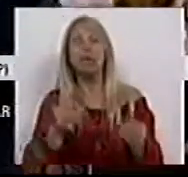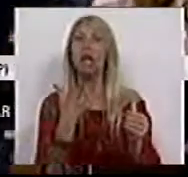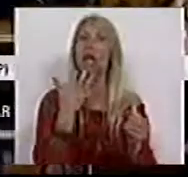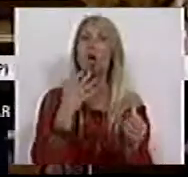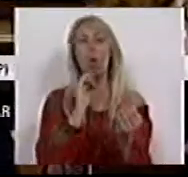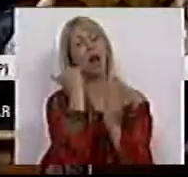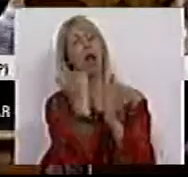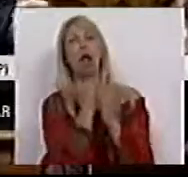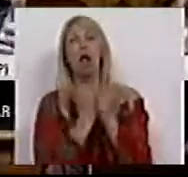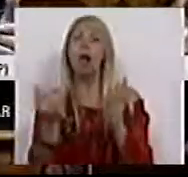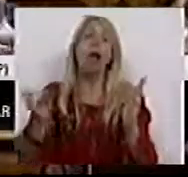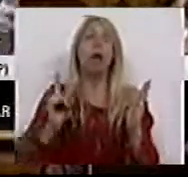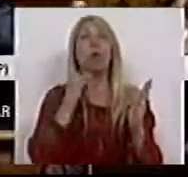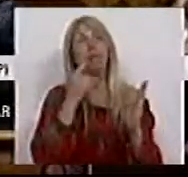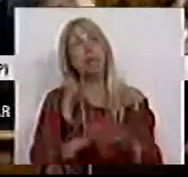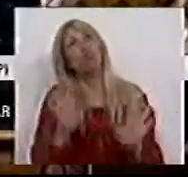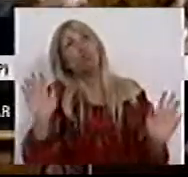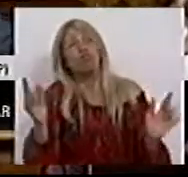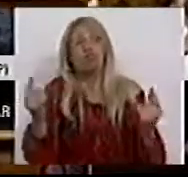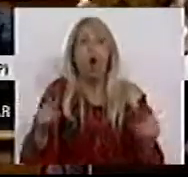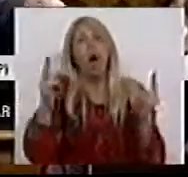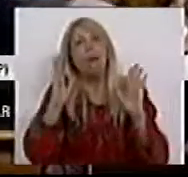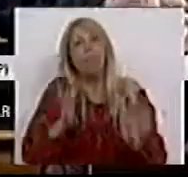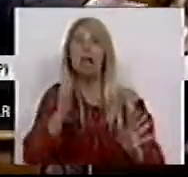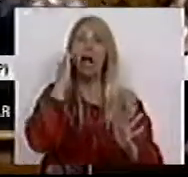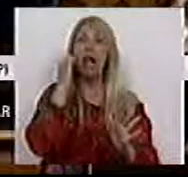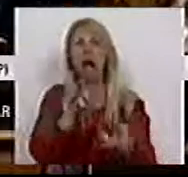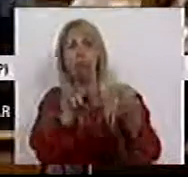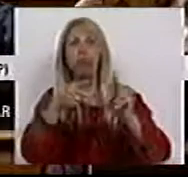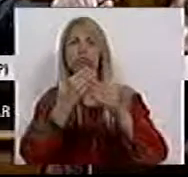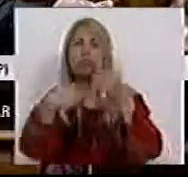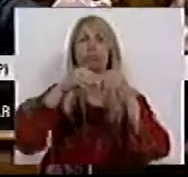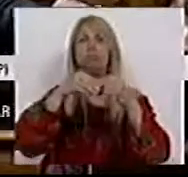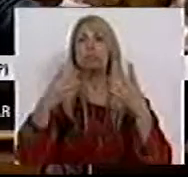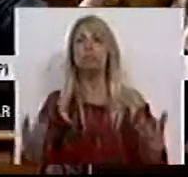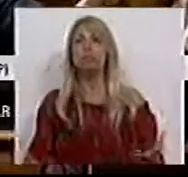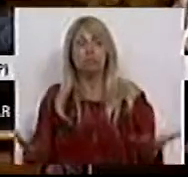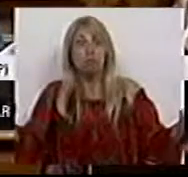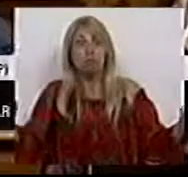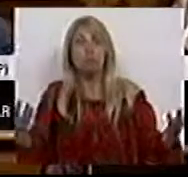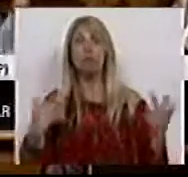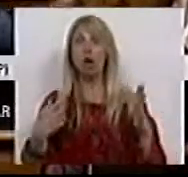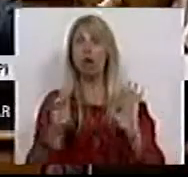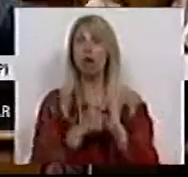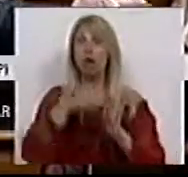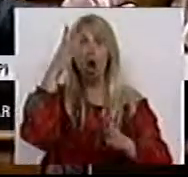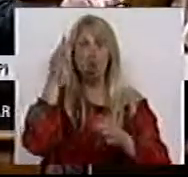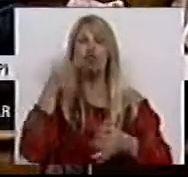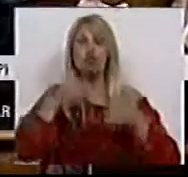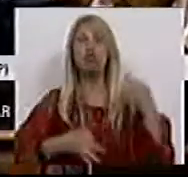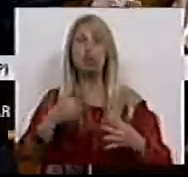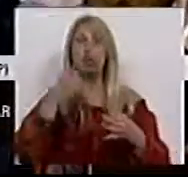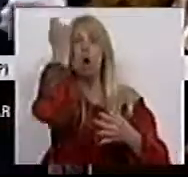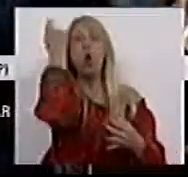a dizer. Bem, haja uma agravação. Mas hoje já é possível. Do ponto de vista da administração da justiça, o juiz já o pode